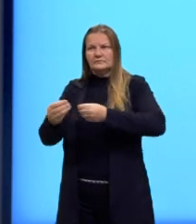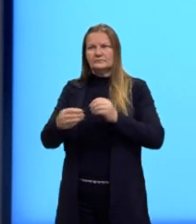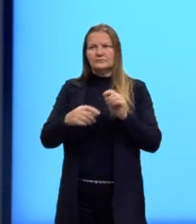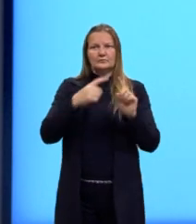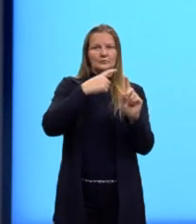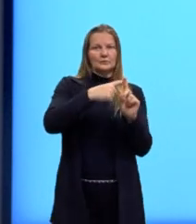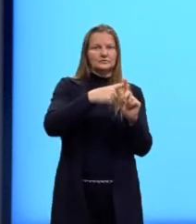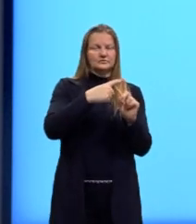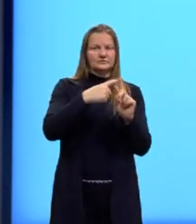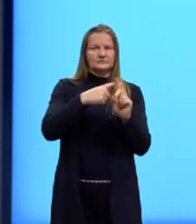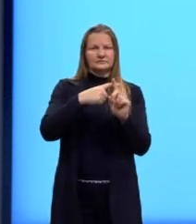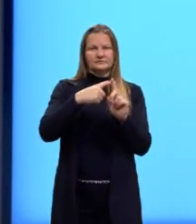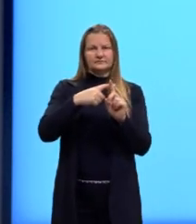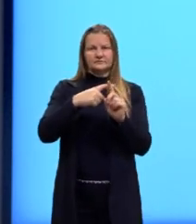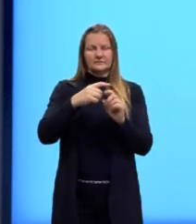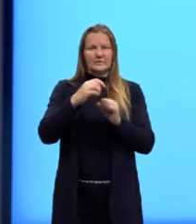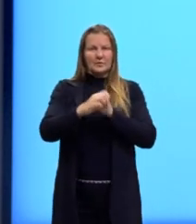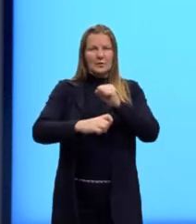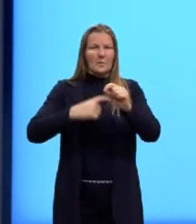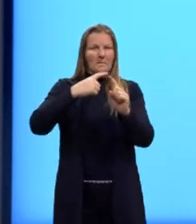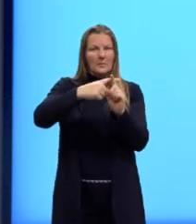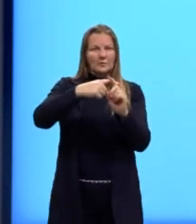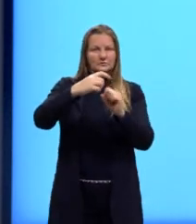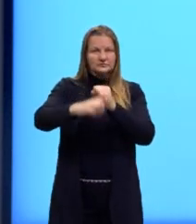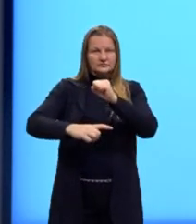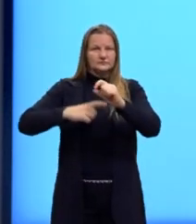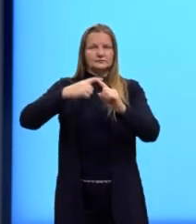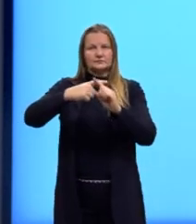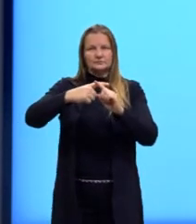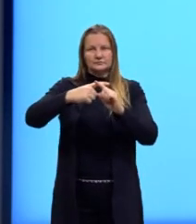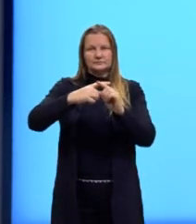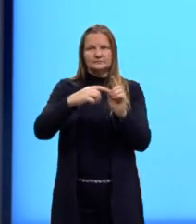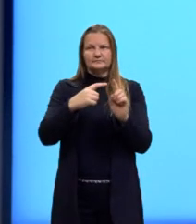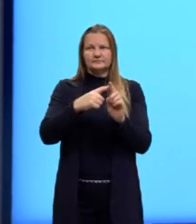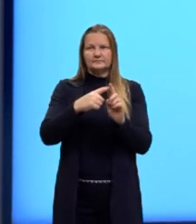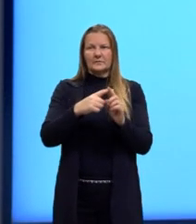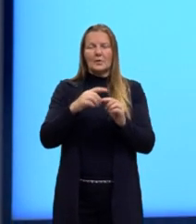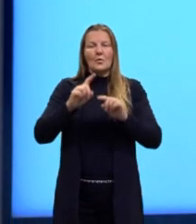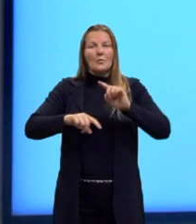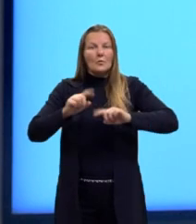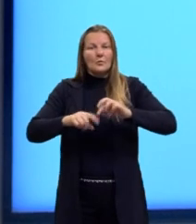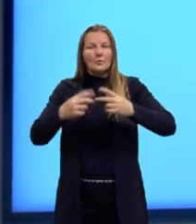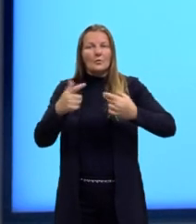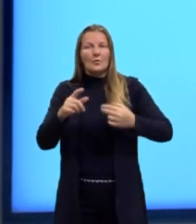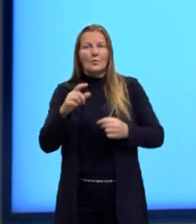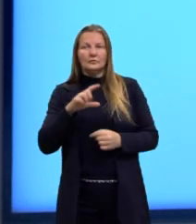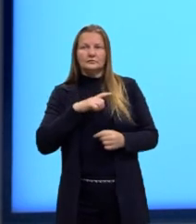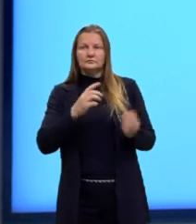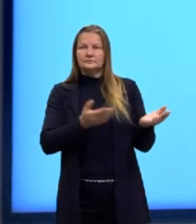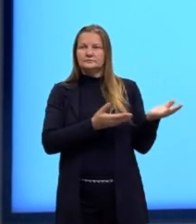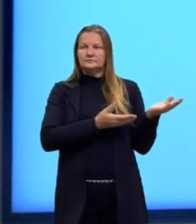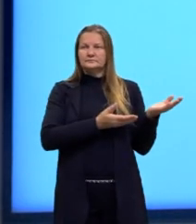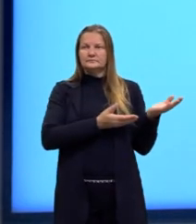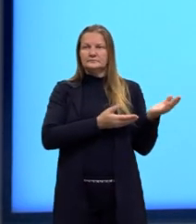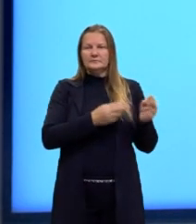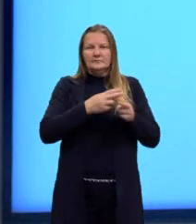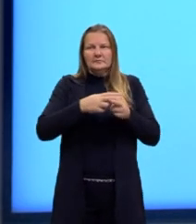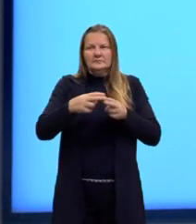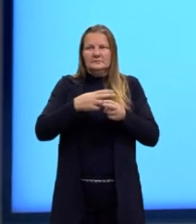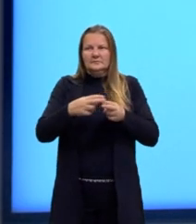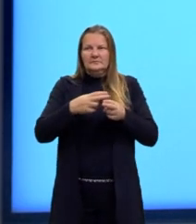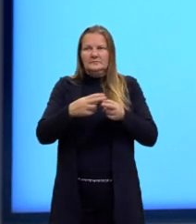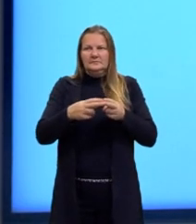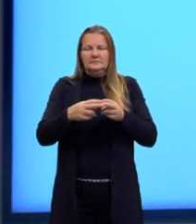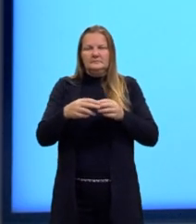positivo, carregado positivamente, né? Depois, eu tenho outro corpo neutro aqui. Então, se eu